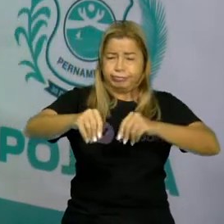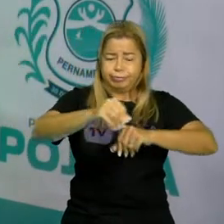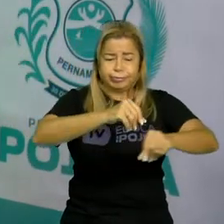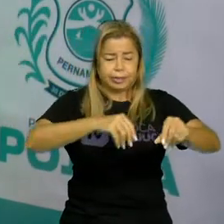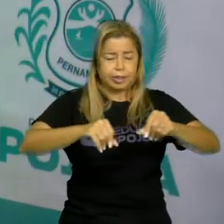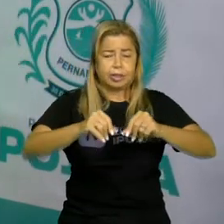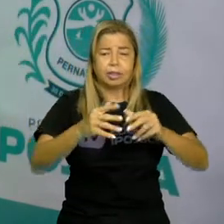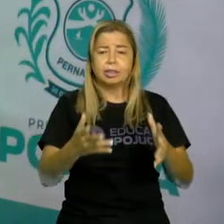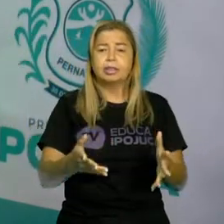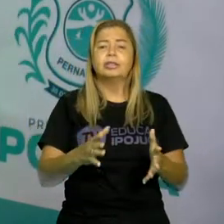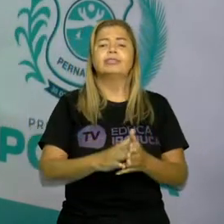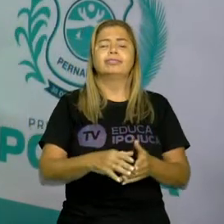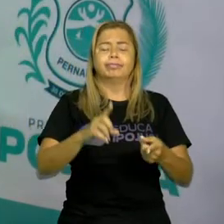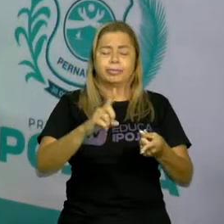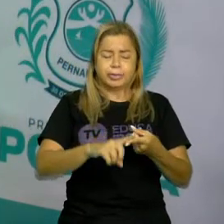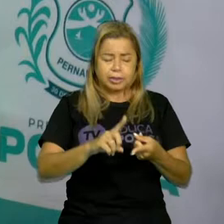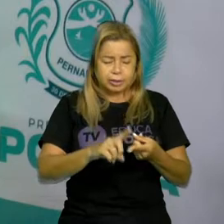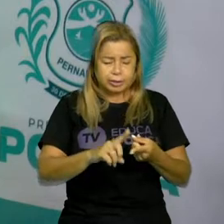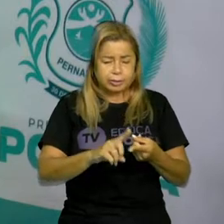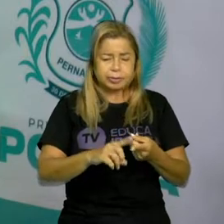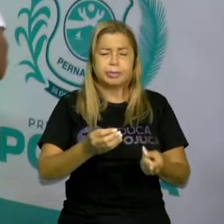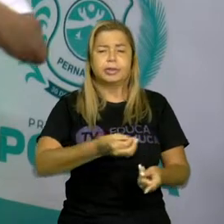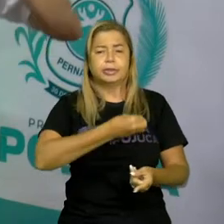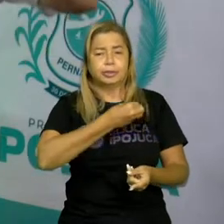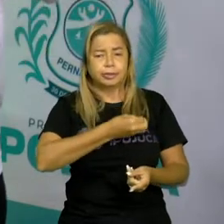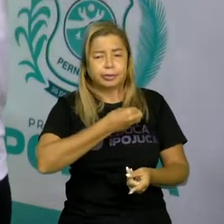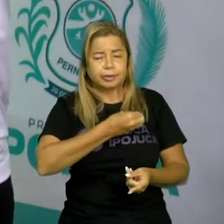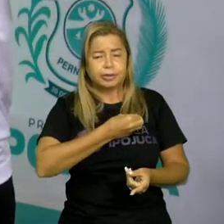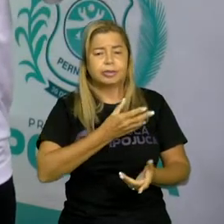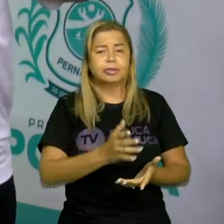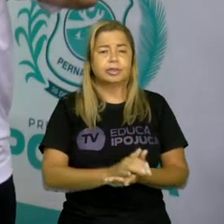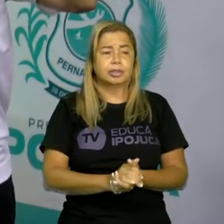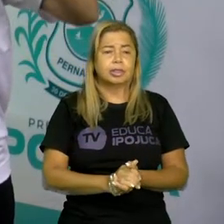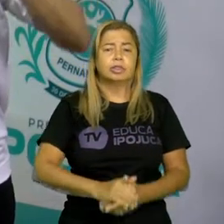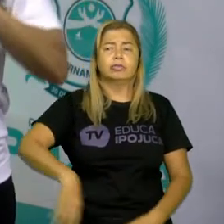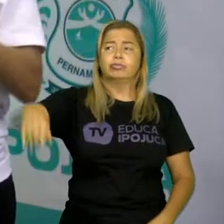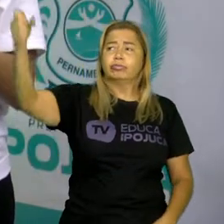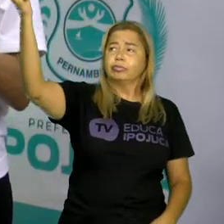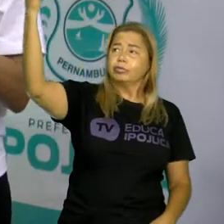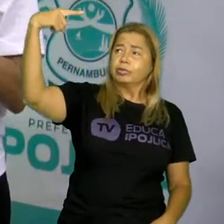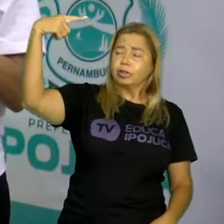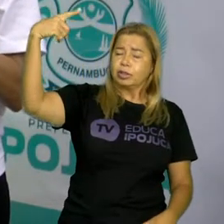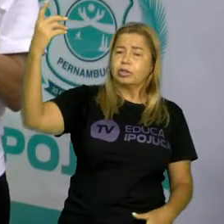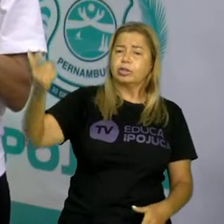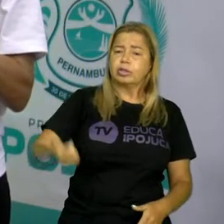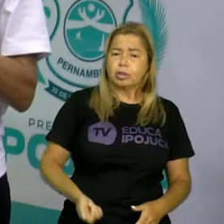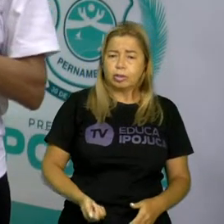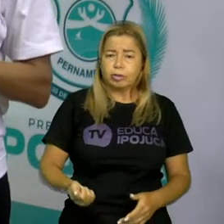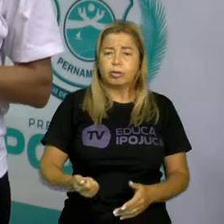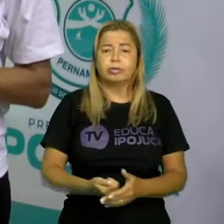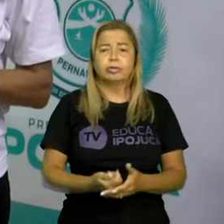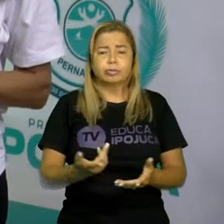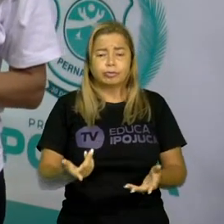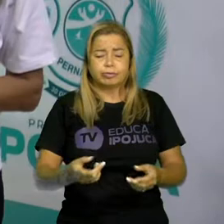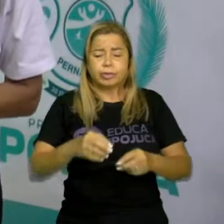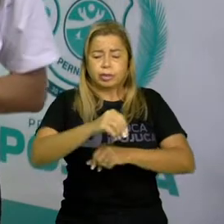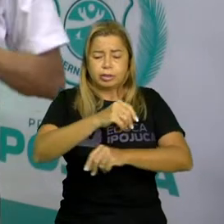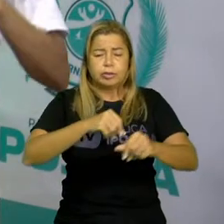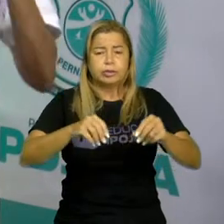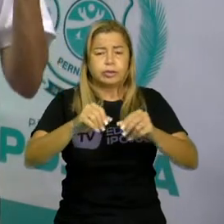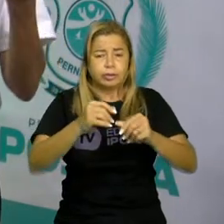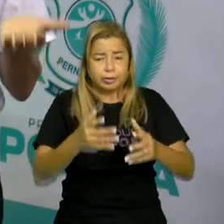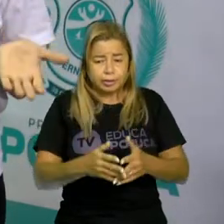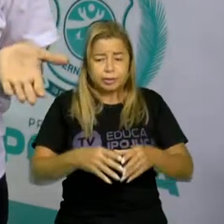tiver terra, ele sobreviva também. Ou seja, se o sol tiver quente, ele sobrevive. Mas se tiver